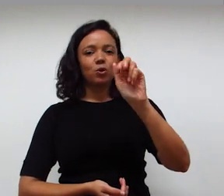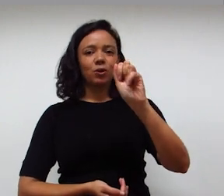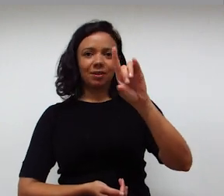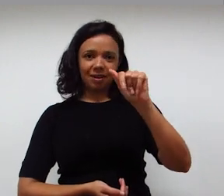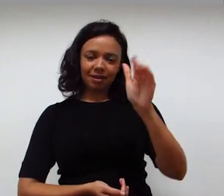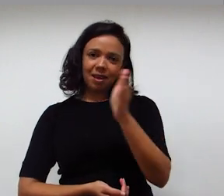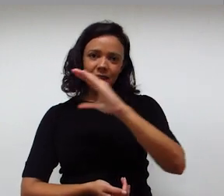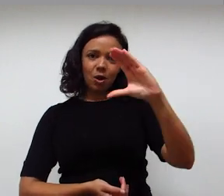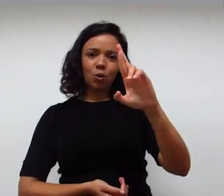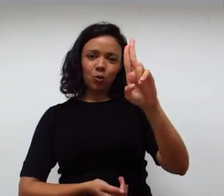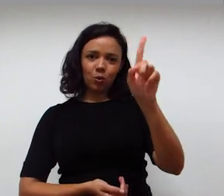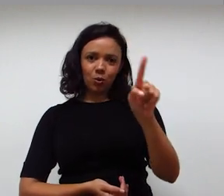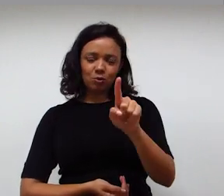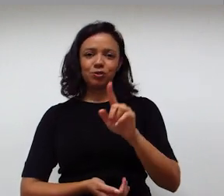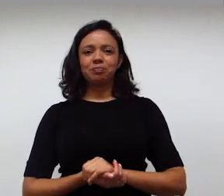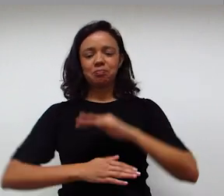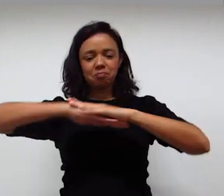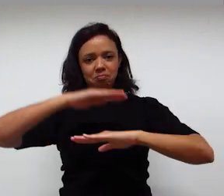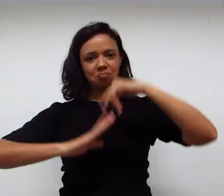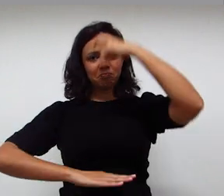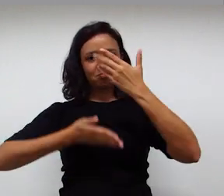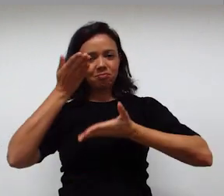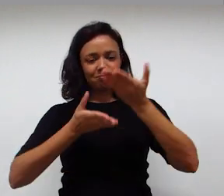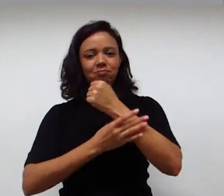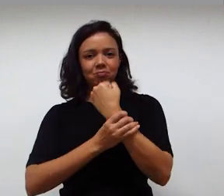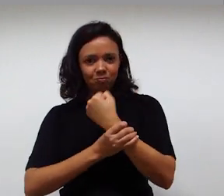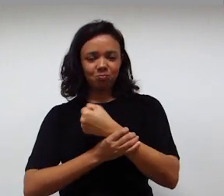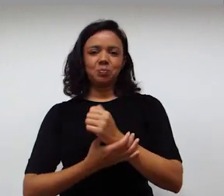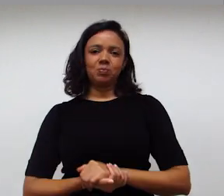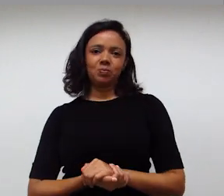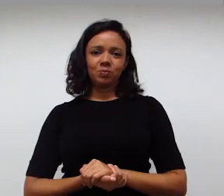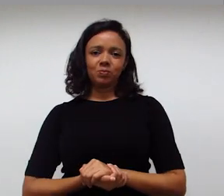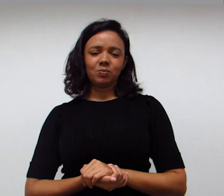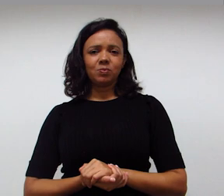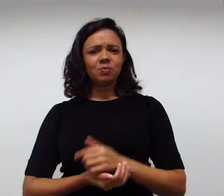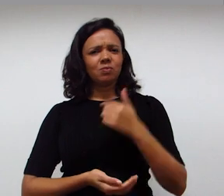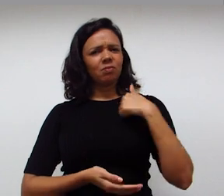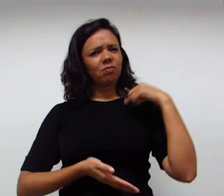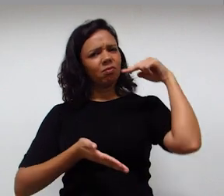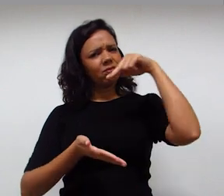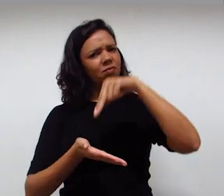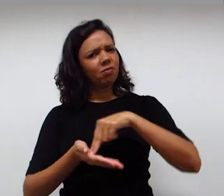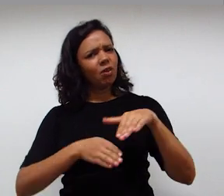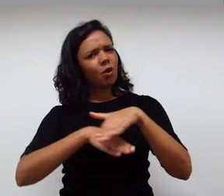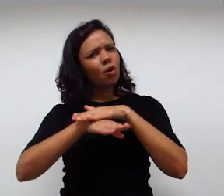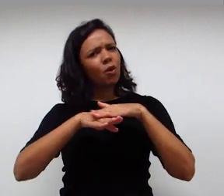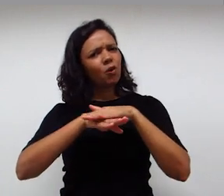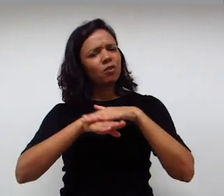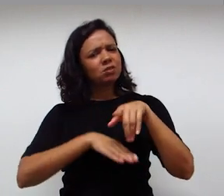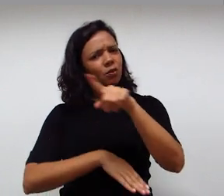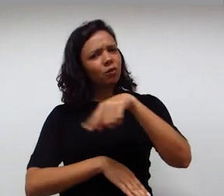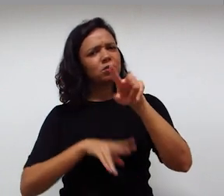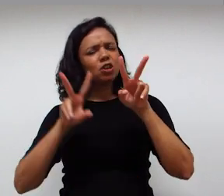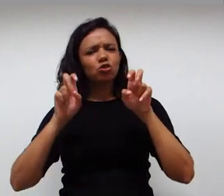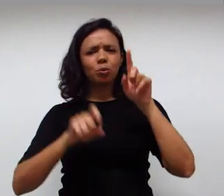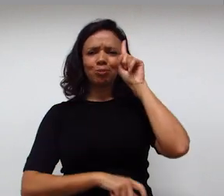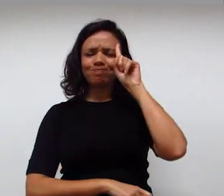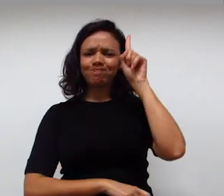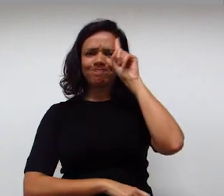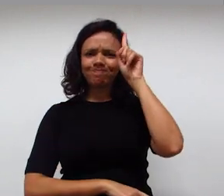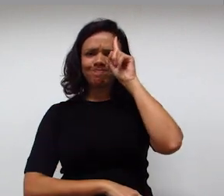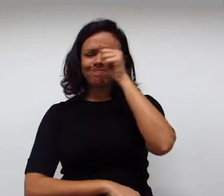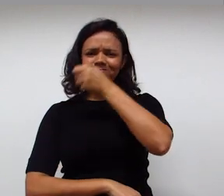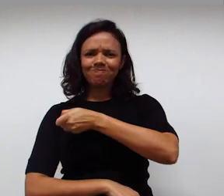Olá, eu sou Sorayda Cruz, terapeuta ocupacional, e vim aqui falar com vocês um pouco sobre rotina. Isso mesmo, um